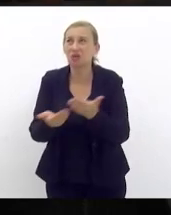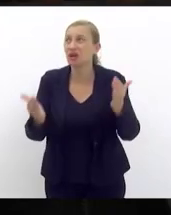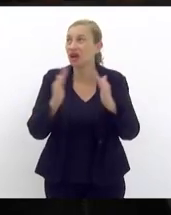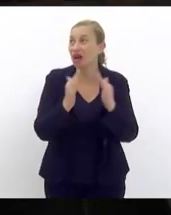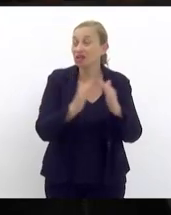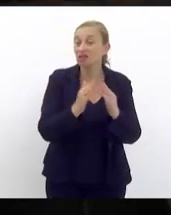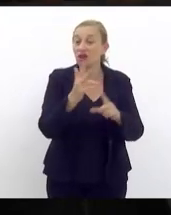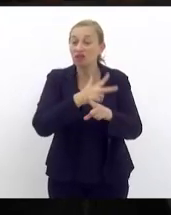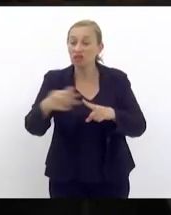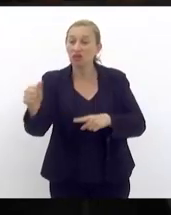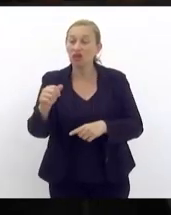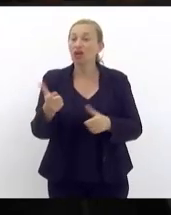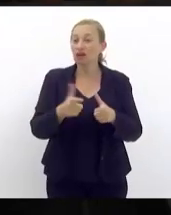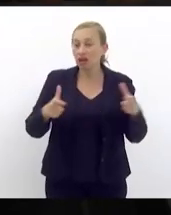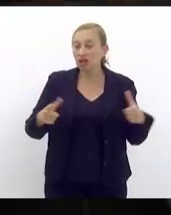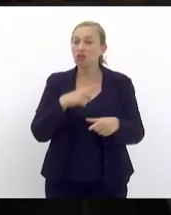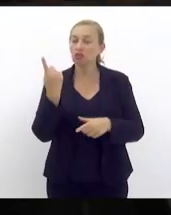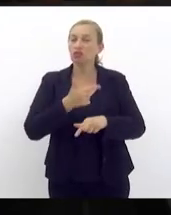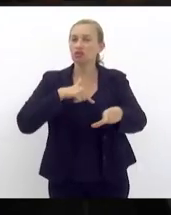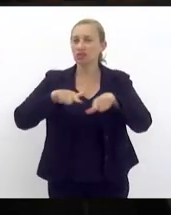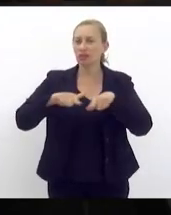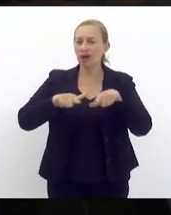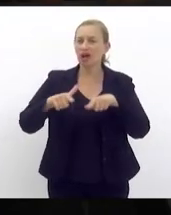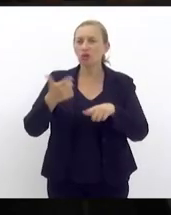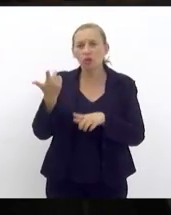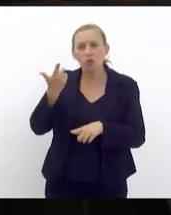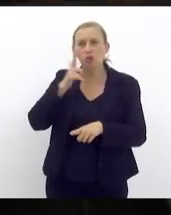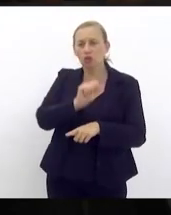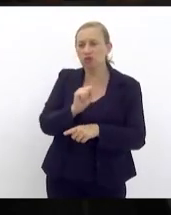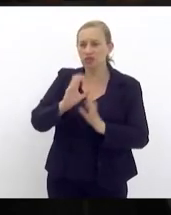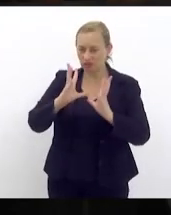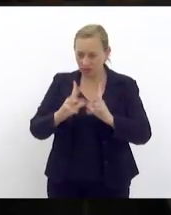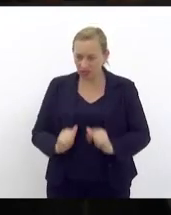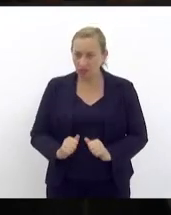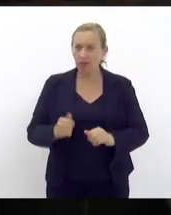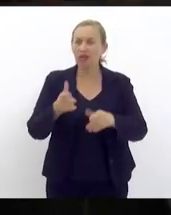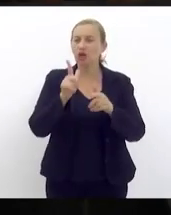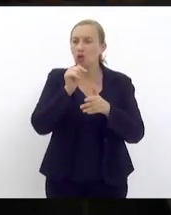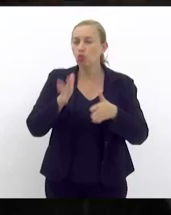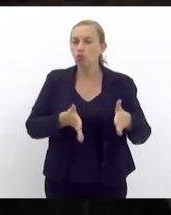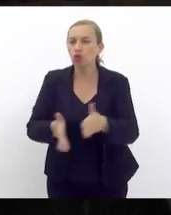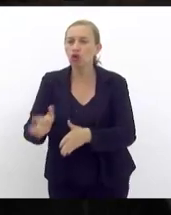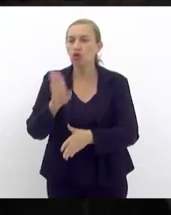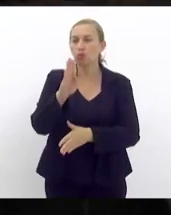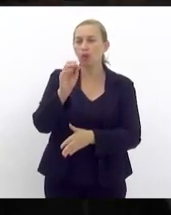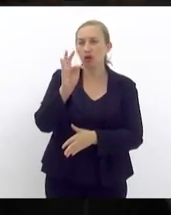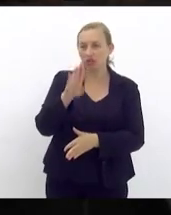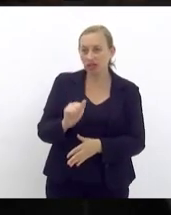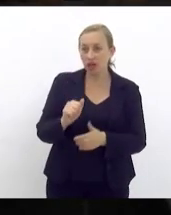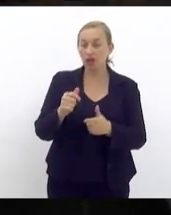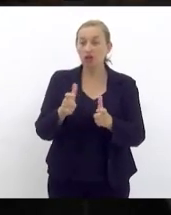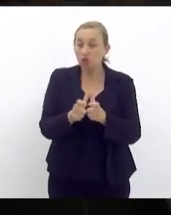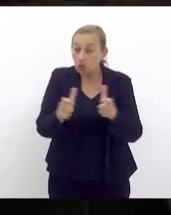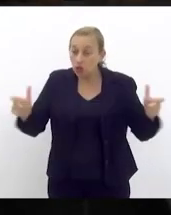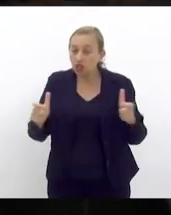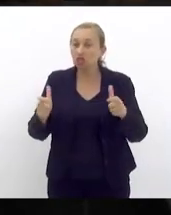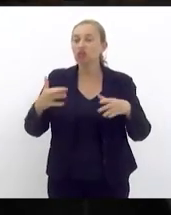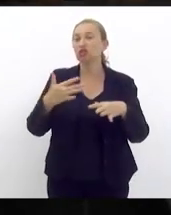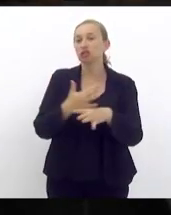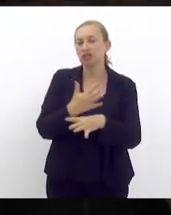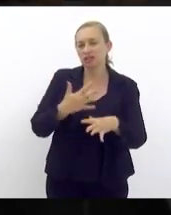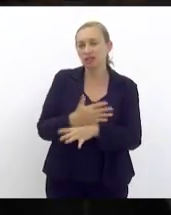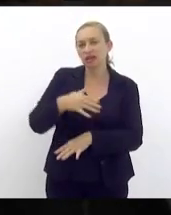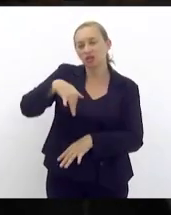vitória do nosso mandato a gente conseguiu levar essa máquina para poder fazer aquela limpeza no Rio Botas o Rio Botas é o maior rio da cidade em Nova